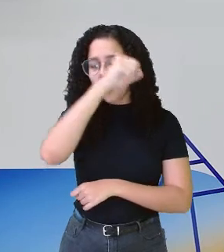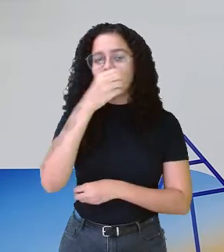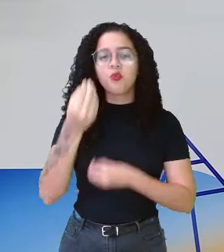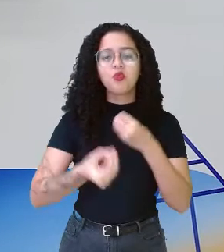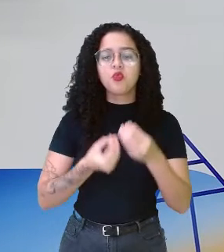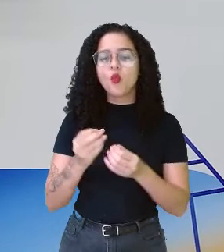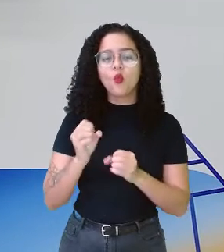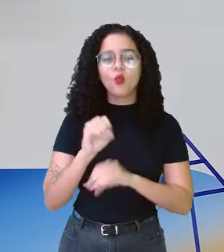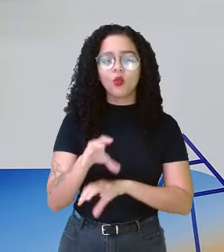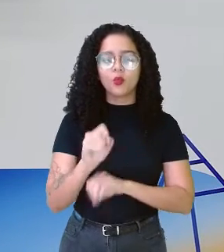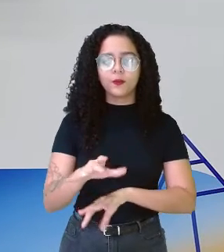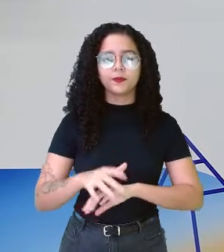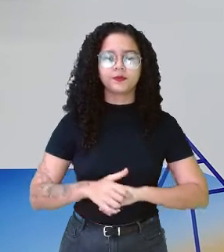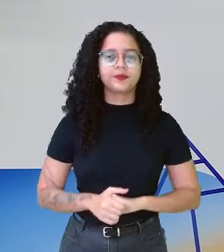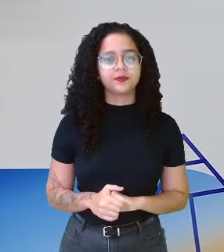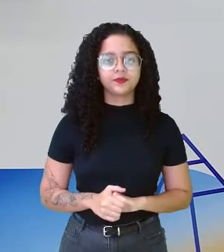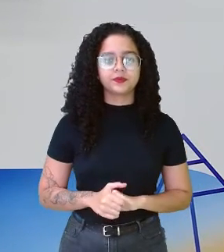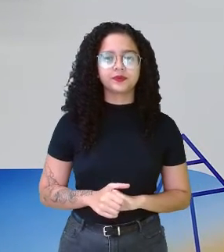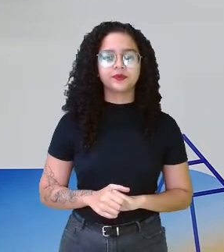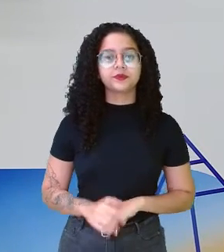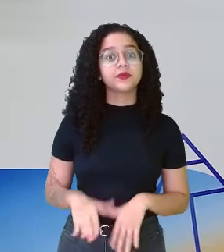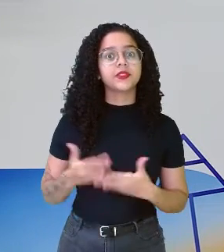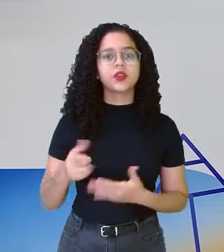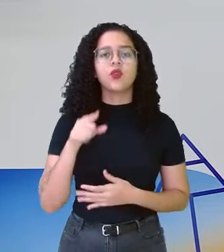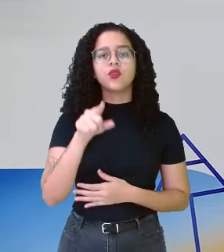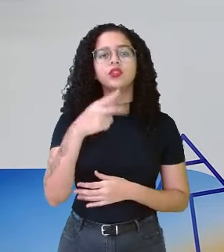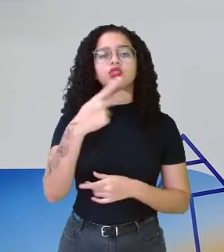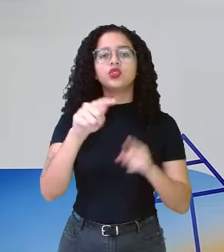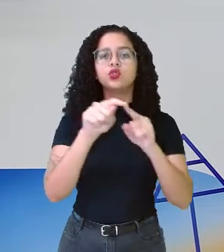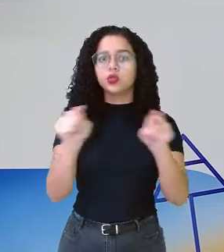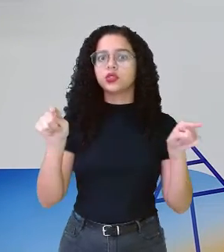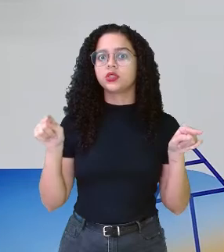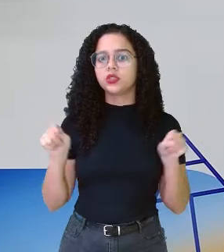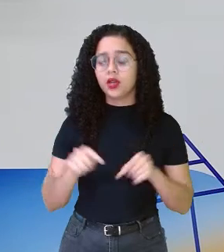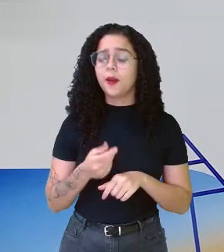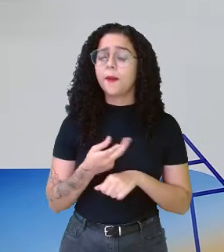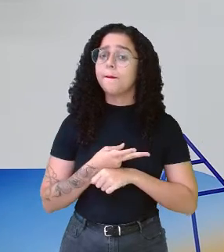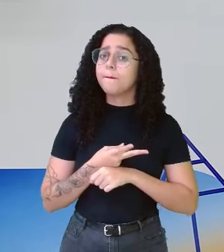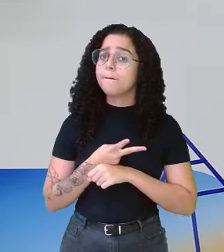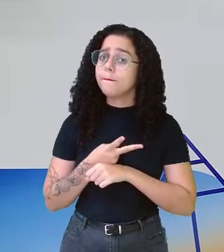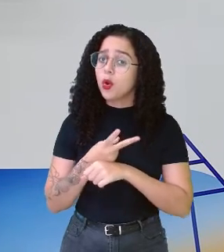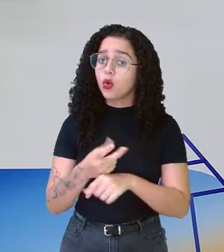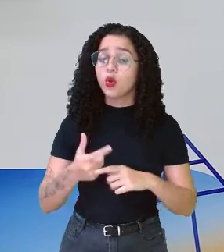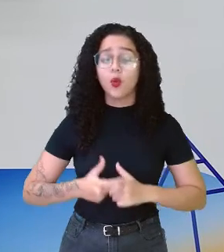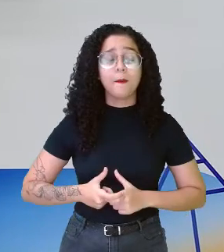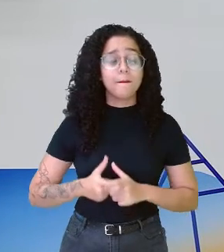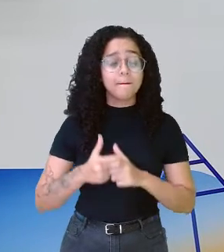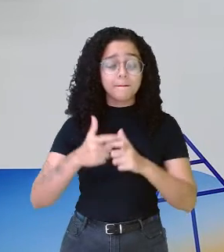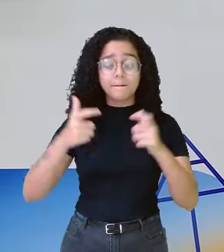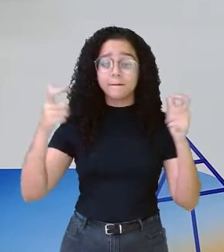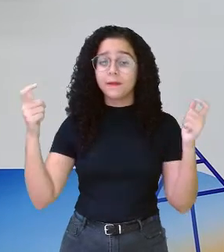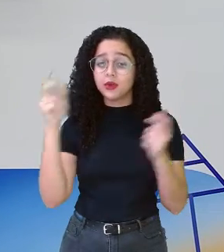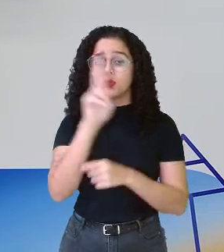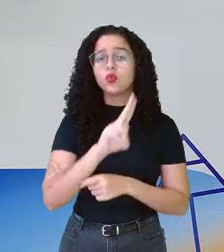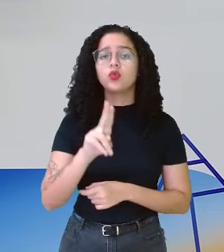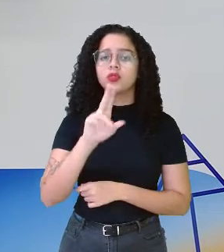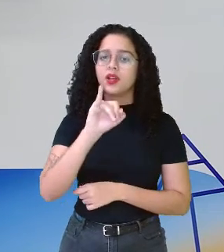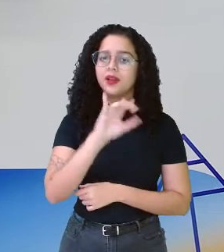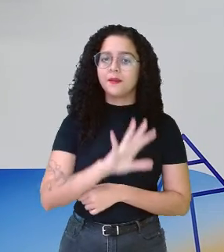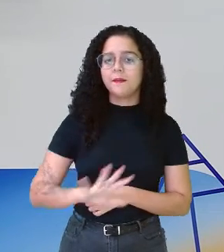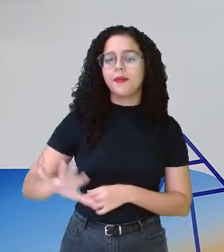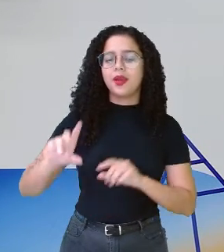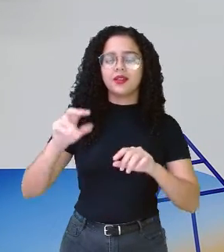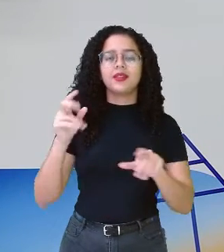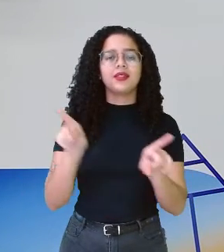passado. Não é? Então, você, na sua sala, professor, procure o máximo que puder usar esses recursos